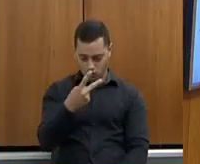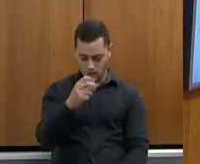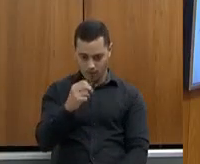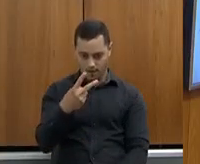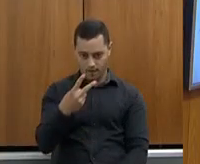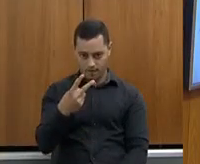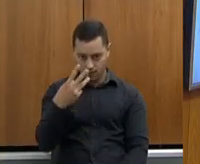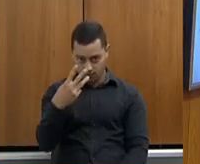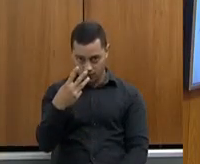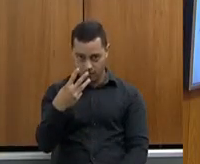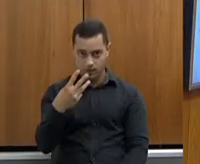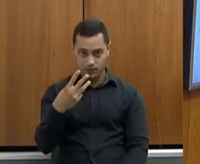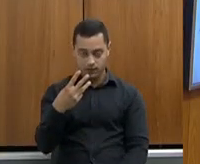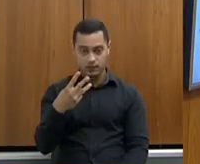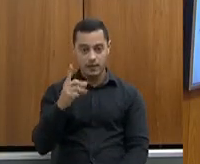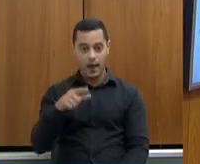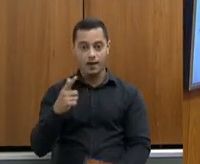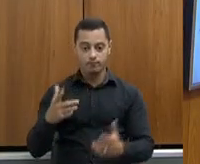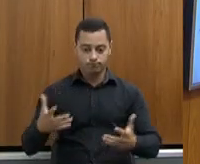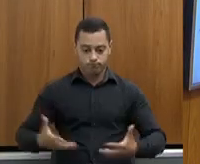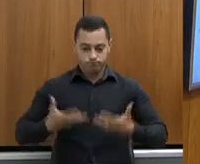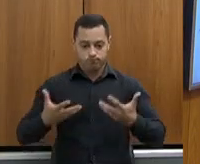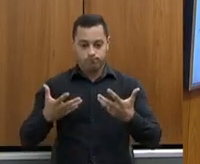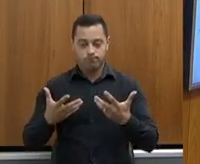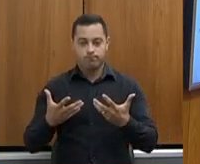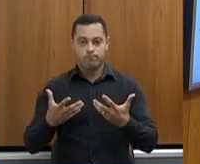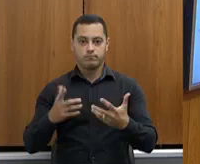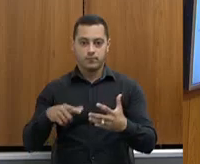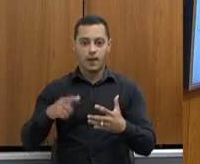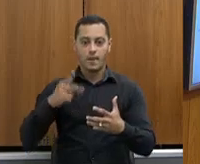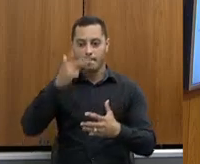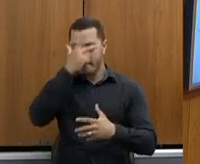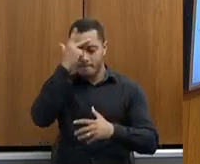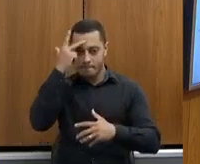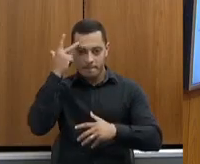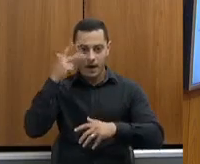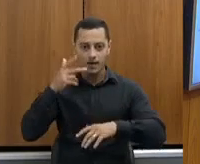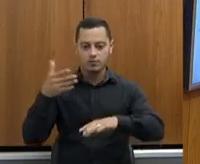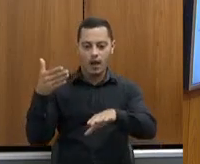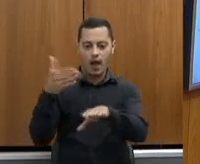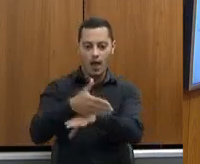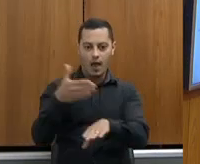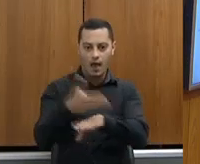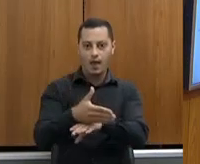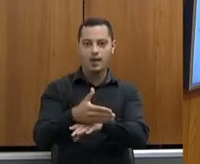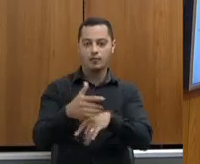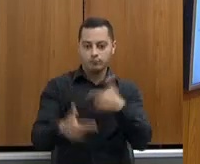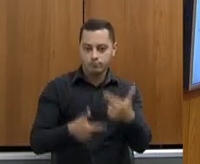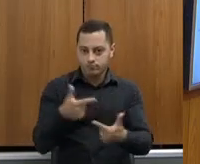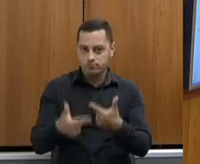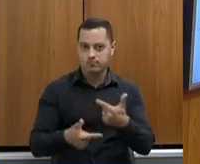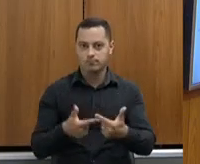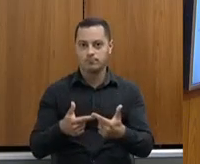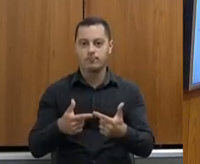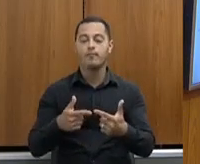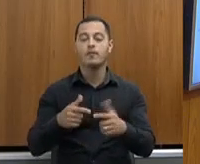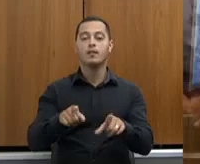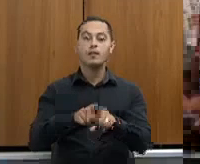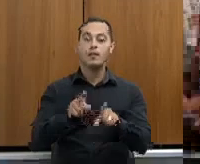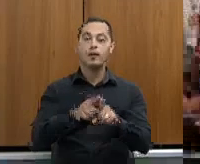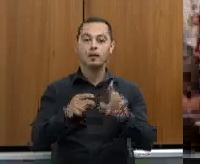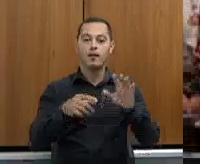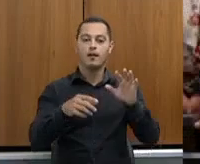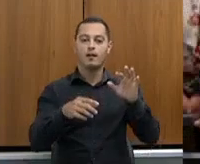nos ajuda na extensão rural, o sangue novo que está entrando. E o melhor de tudo, a folha de pagamento